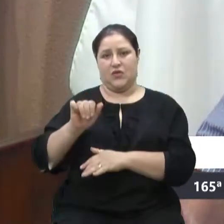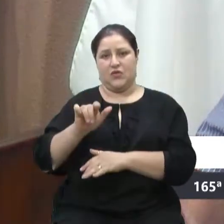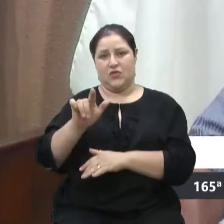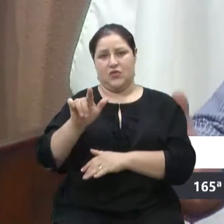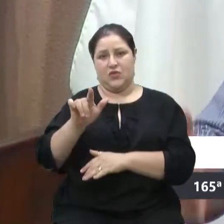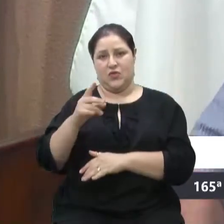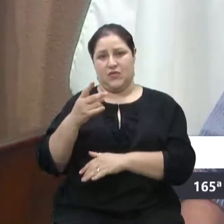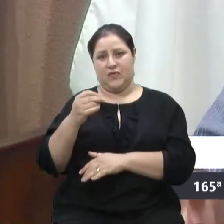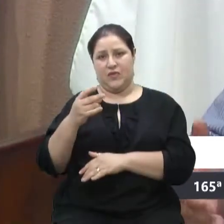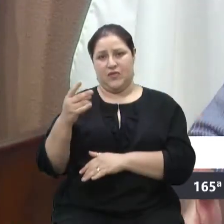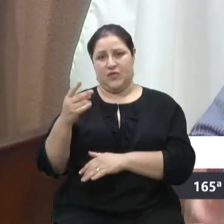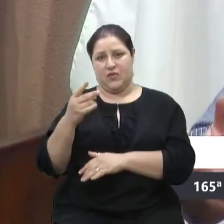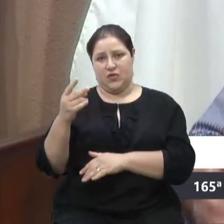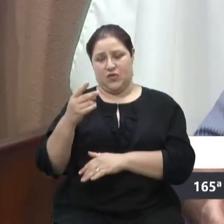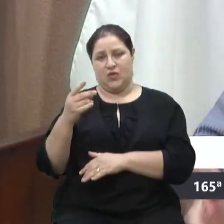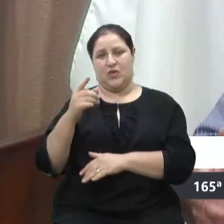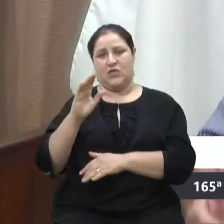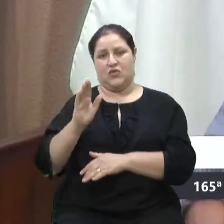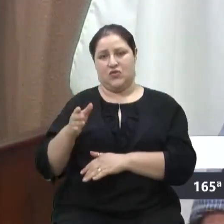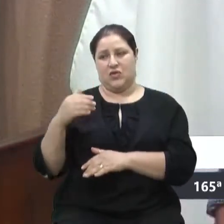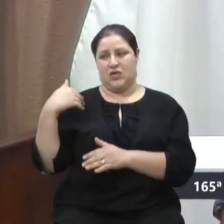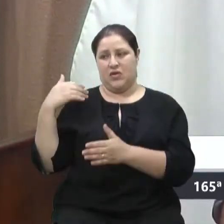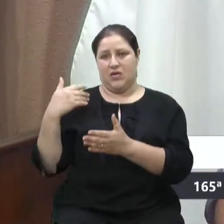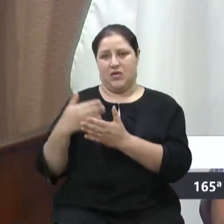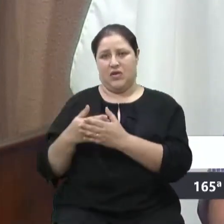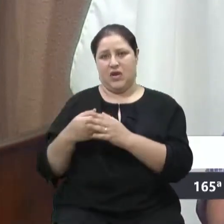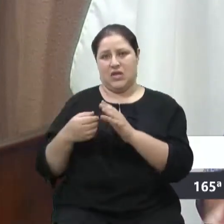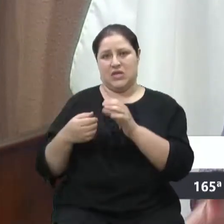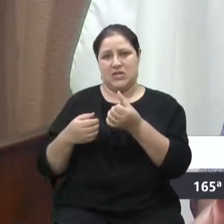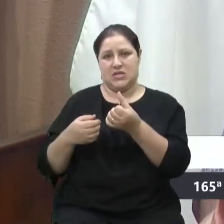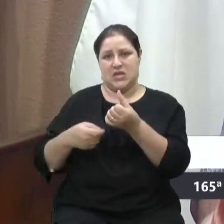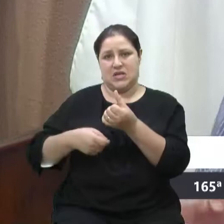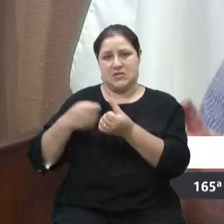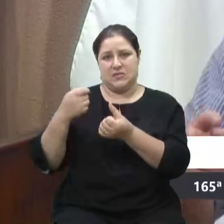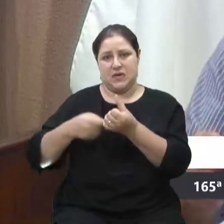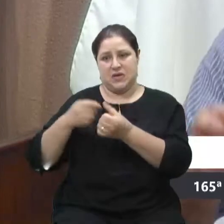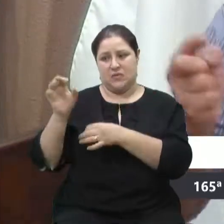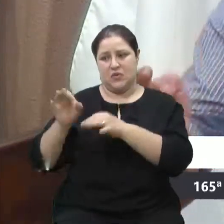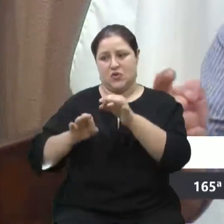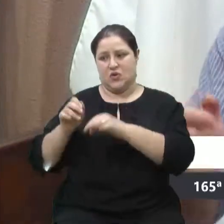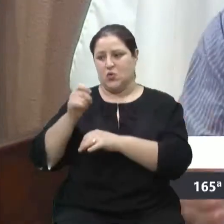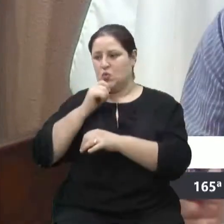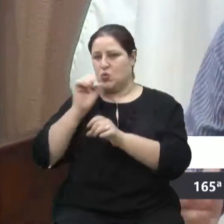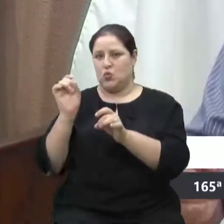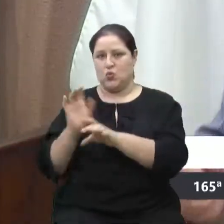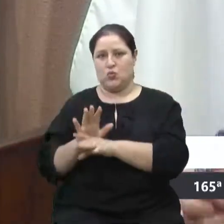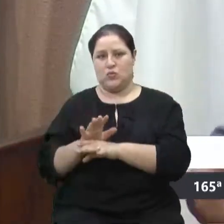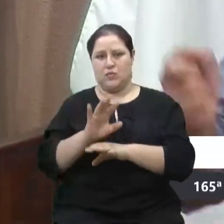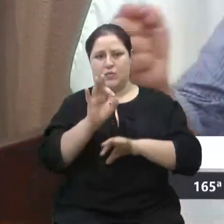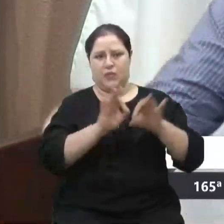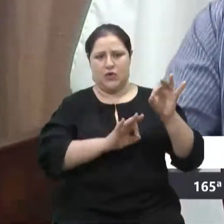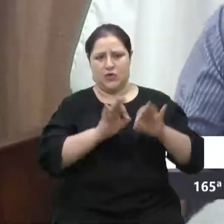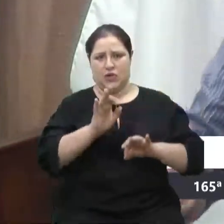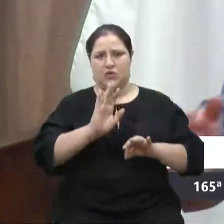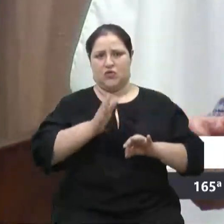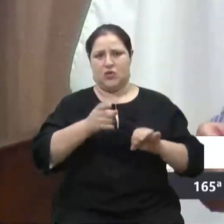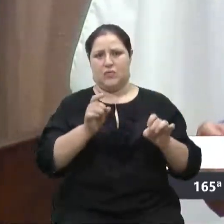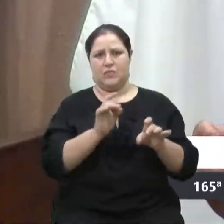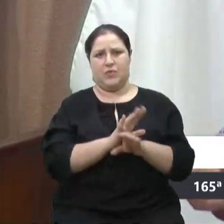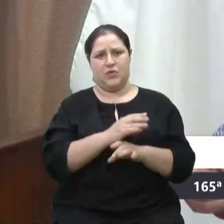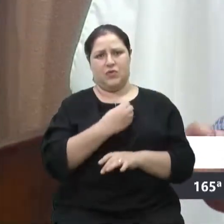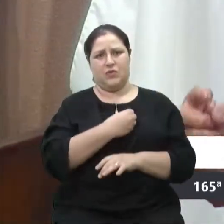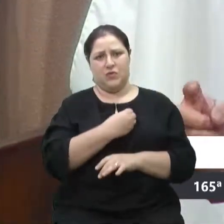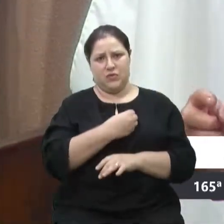sexto mês e o projeto não está concluído. O projeto do Quartel dos Bombeiros, que já existe, que já foi feito o projeto,